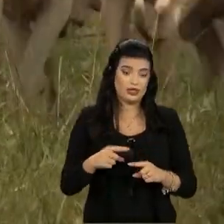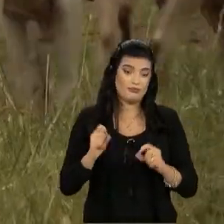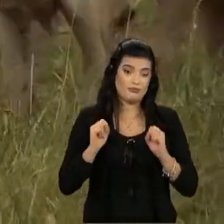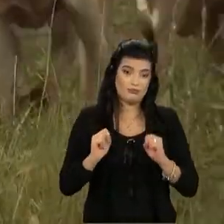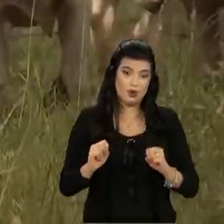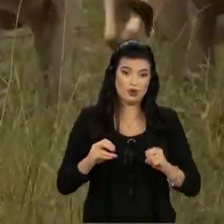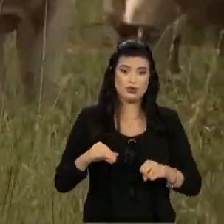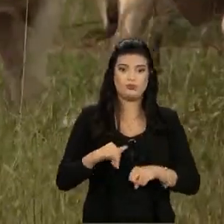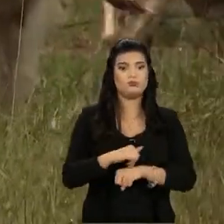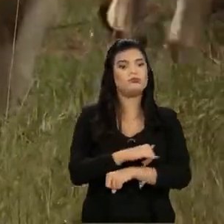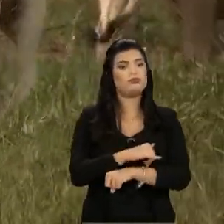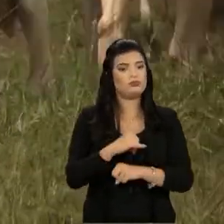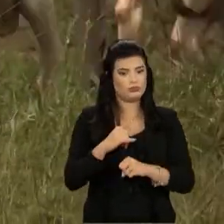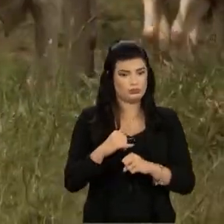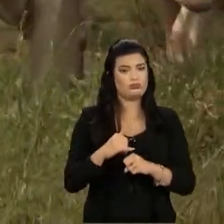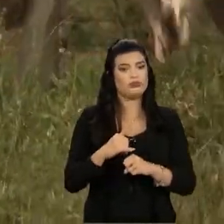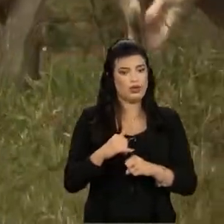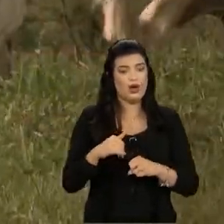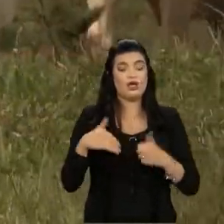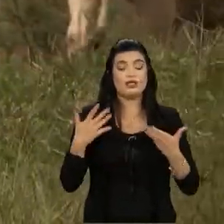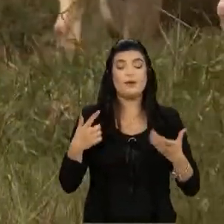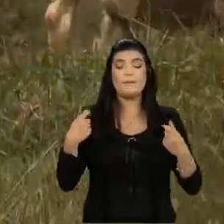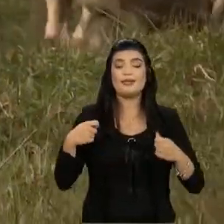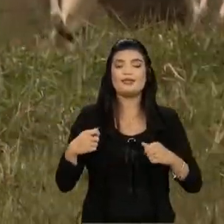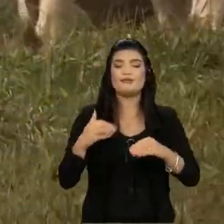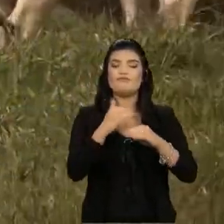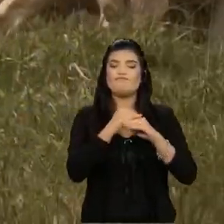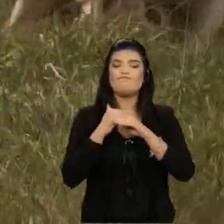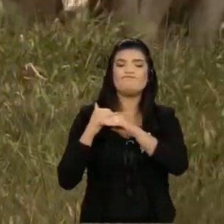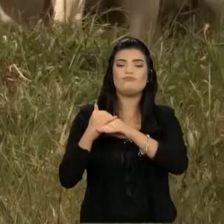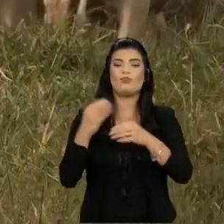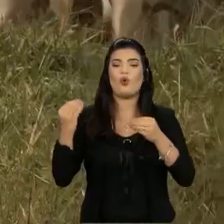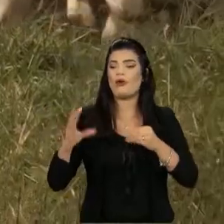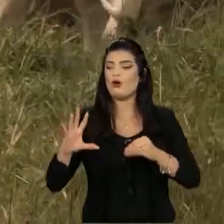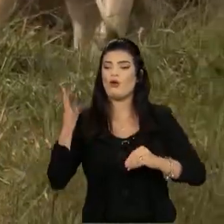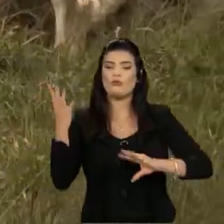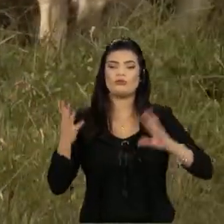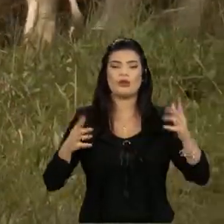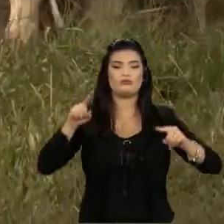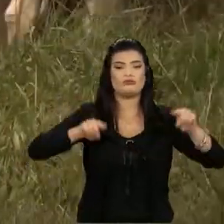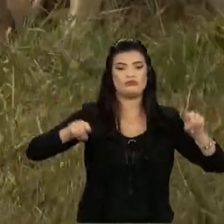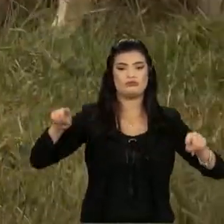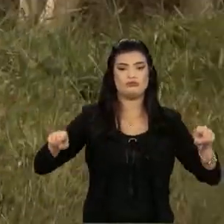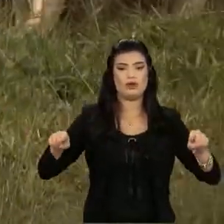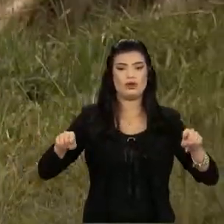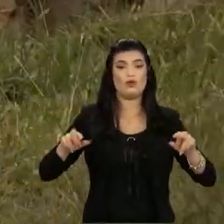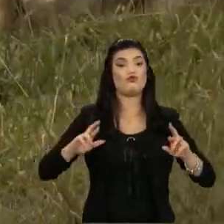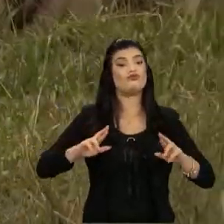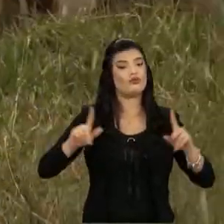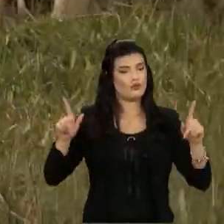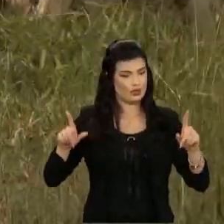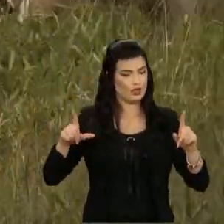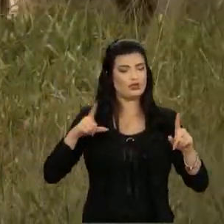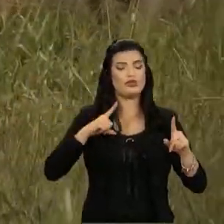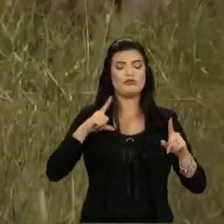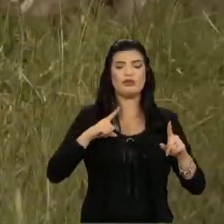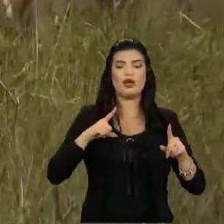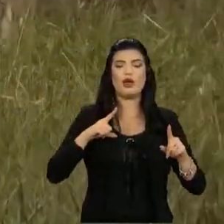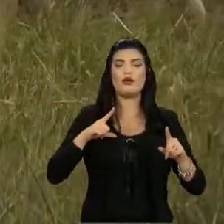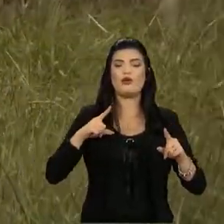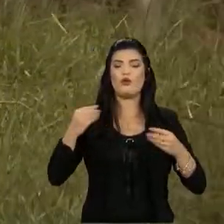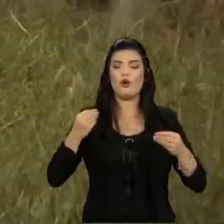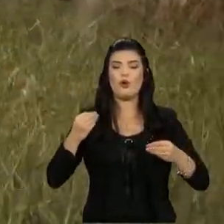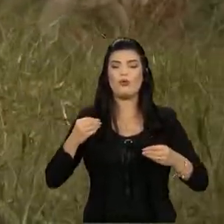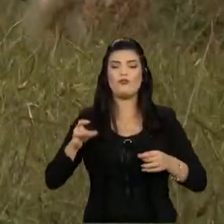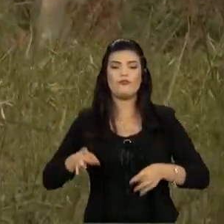da engorda muda. O a gente tem que fazer é a relação do que acontece. Então o que a gente quer fomentar o produtor? As diferenças em ganho são essas, em lotação